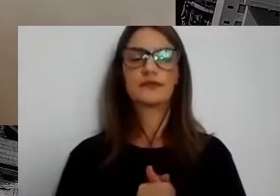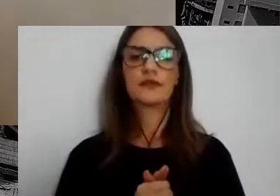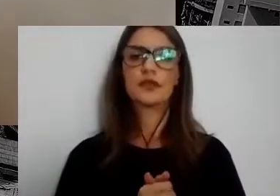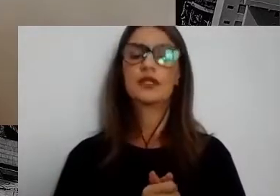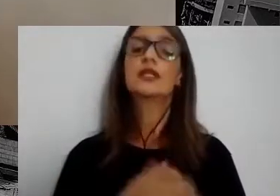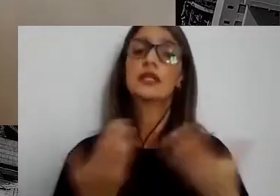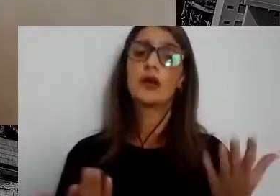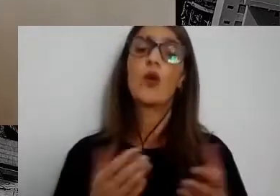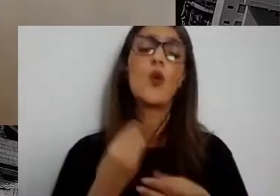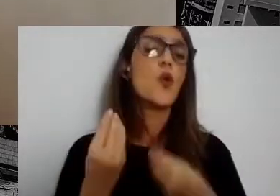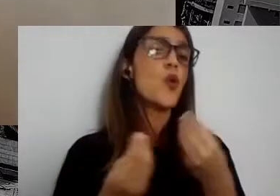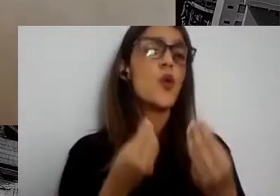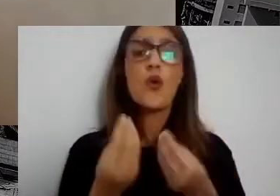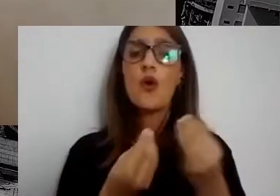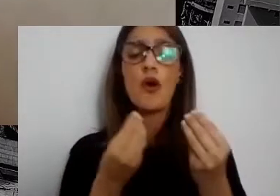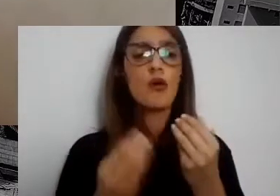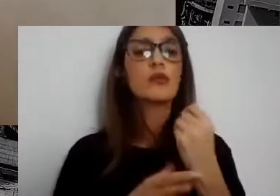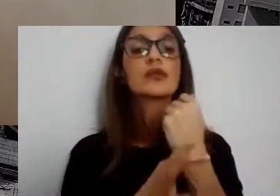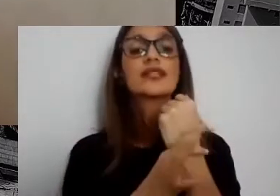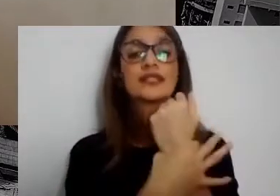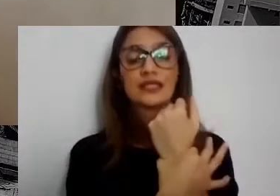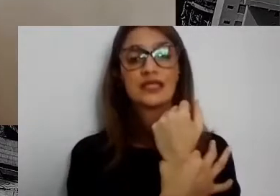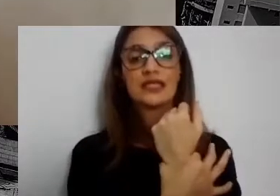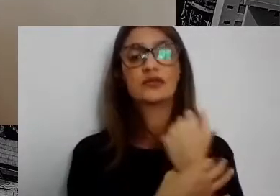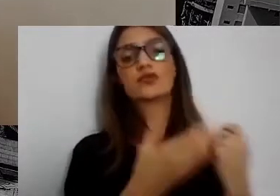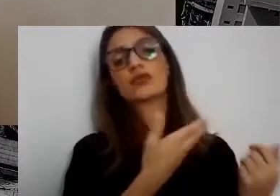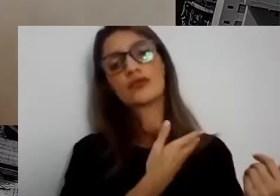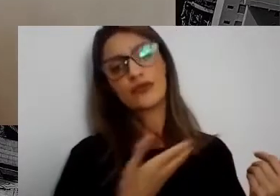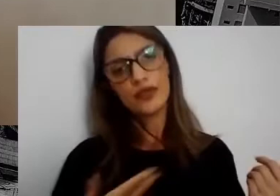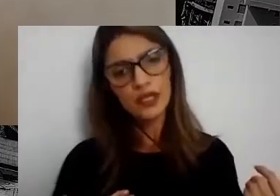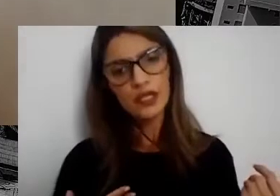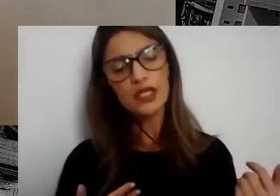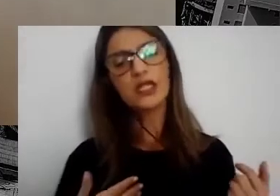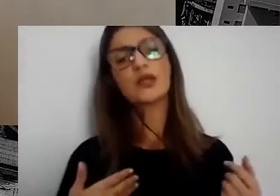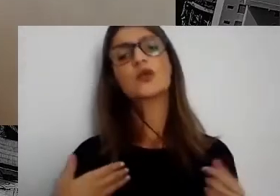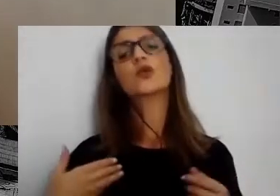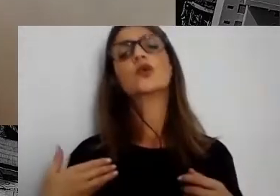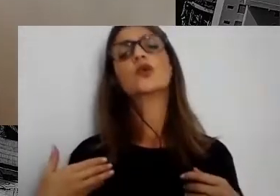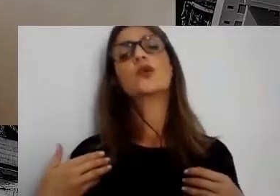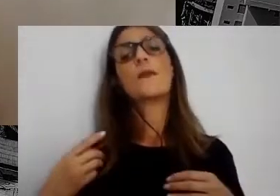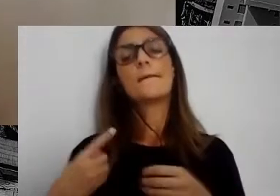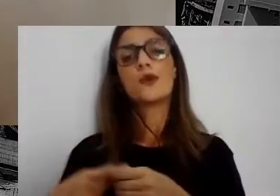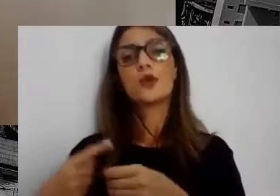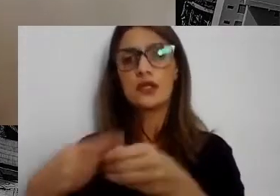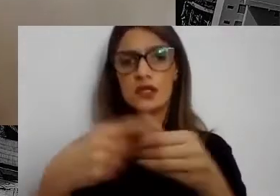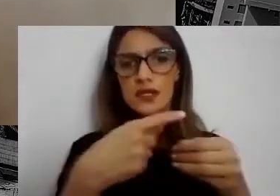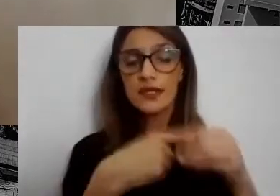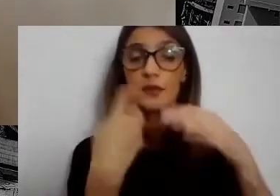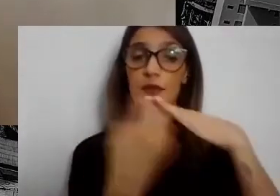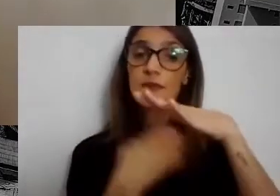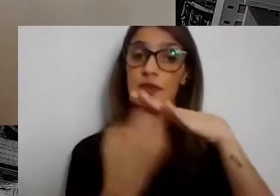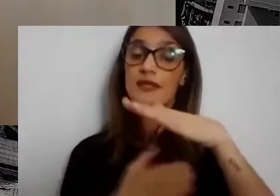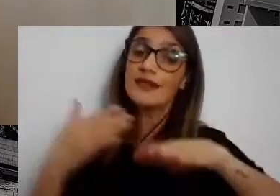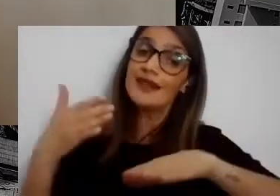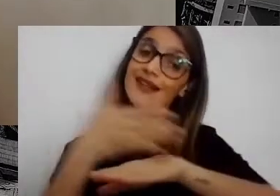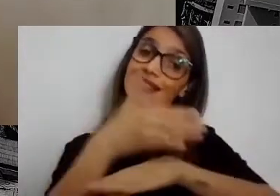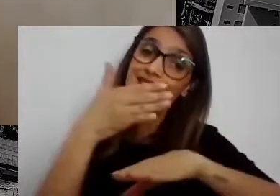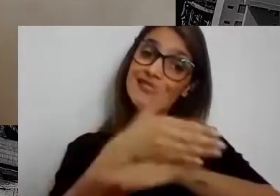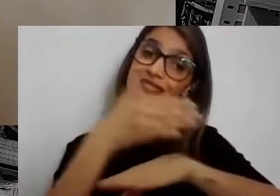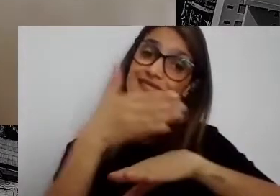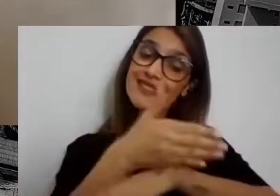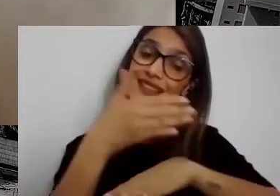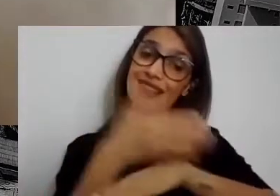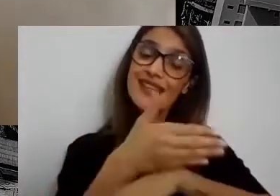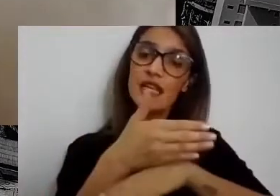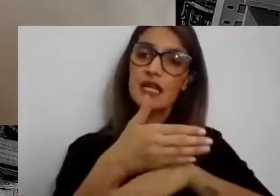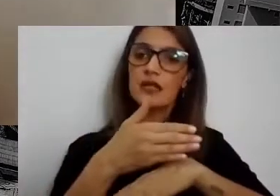garantir que as agências governamentais, municípios e empresas tenham acesso às ferramentas necessárias